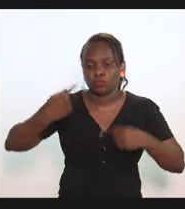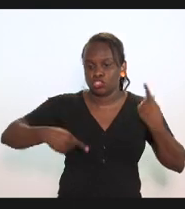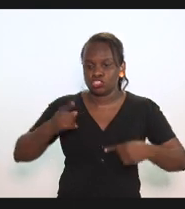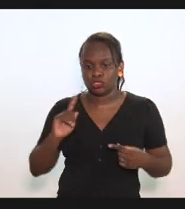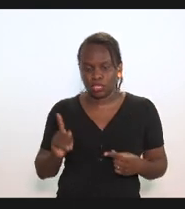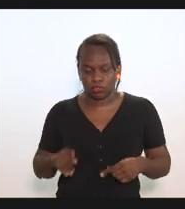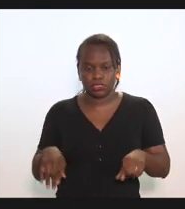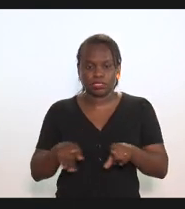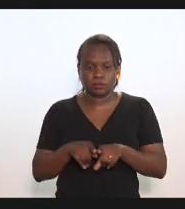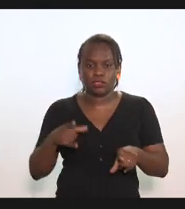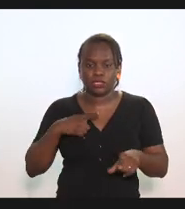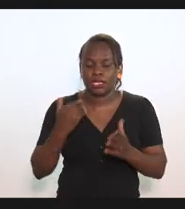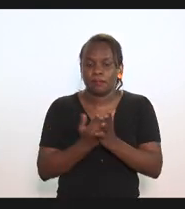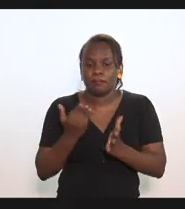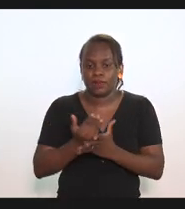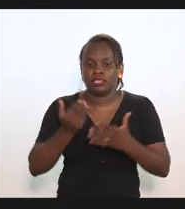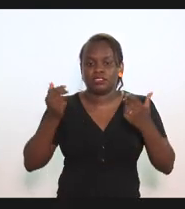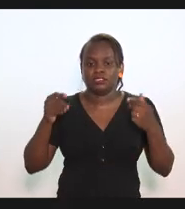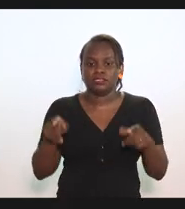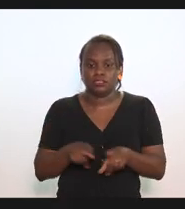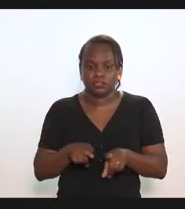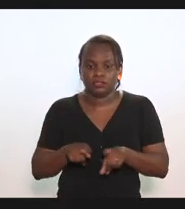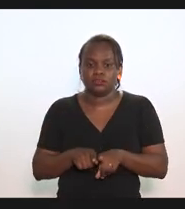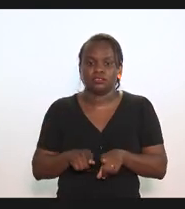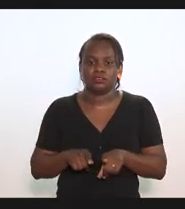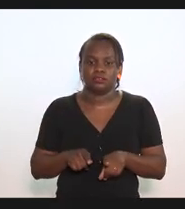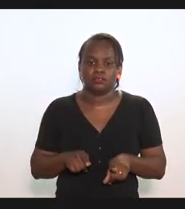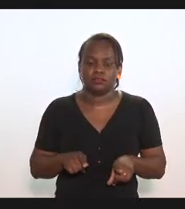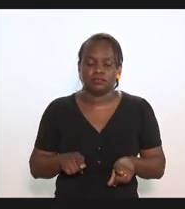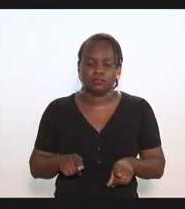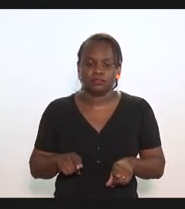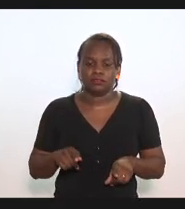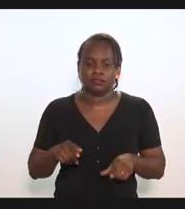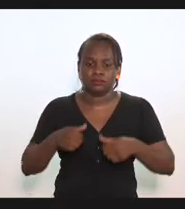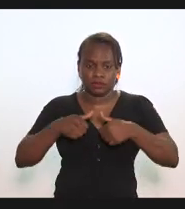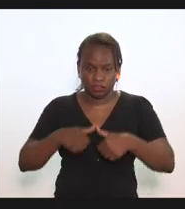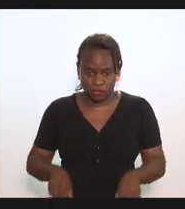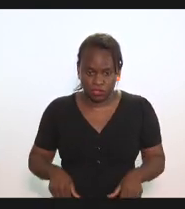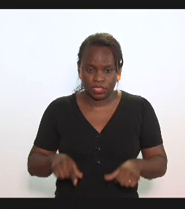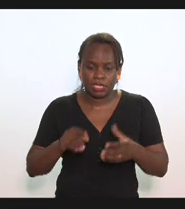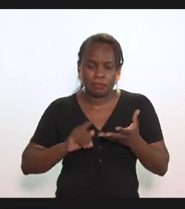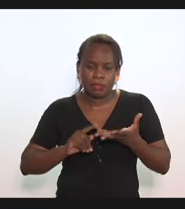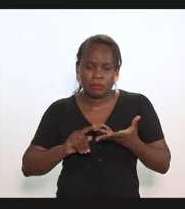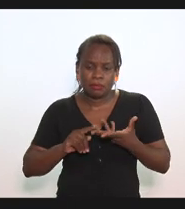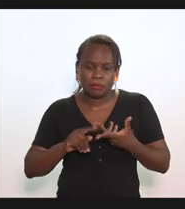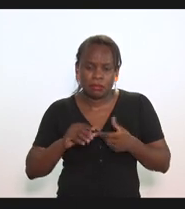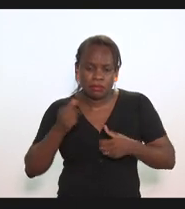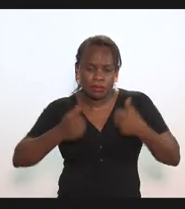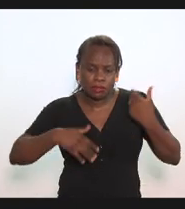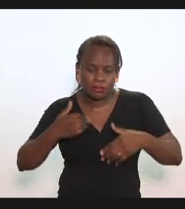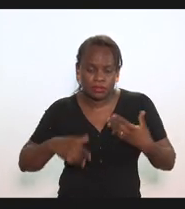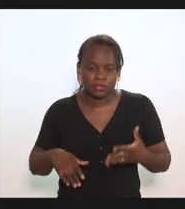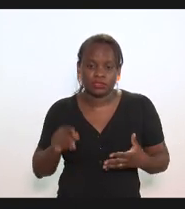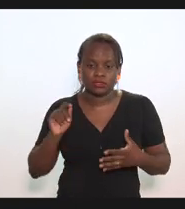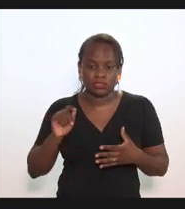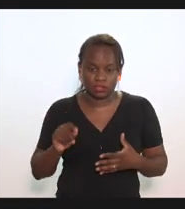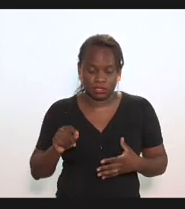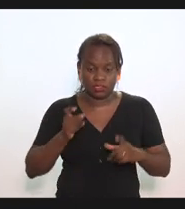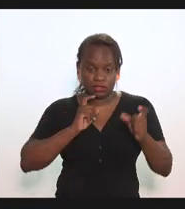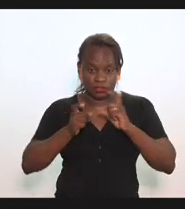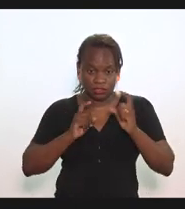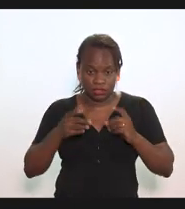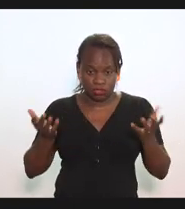eu trago um adendo inclusive que ficou nas minúcias colocados nessa